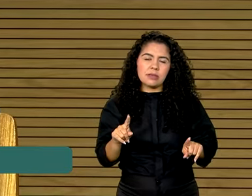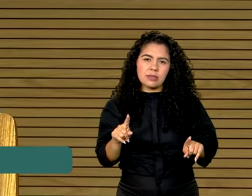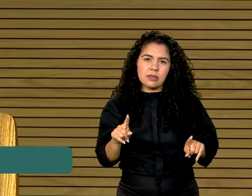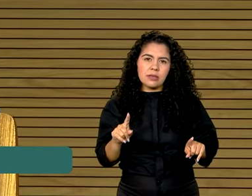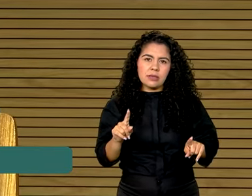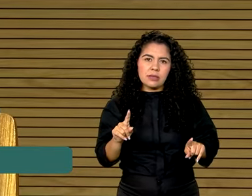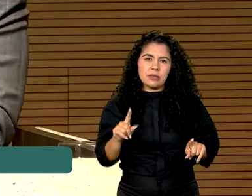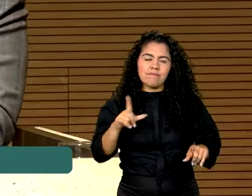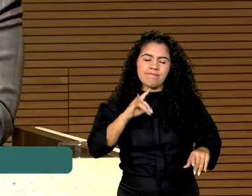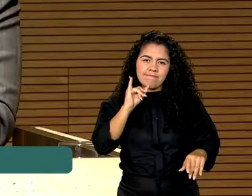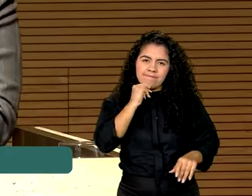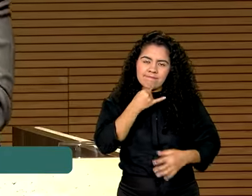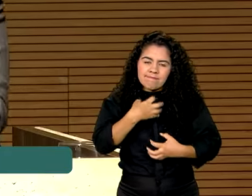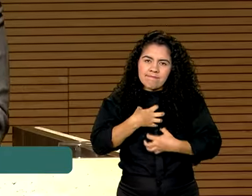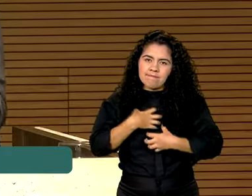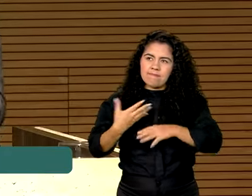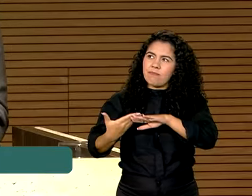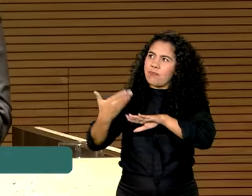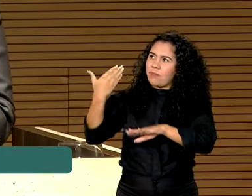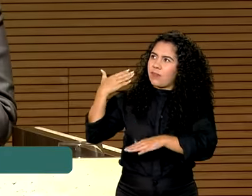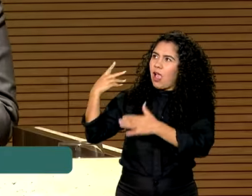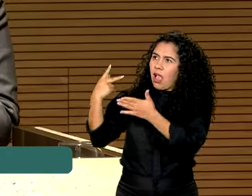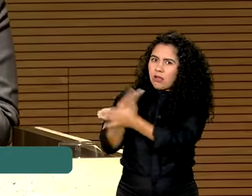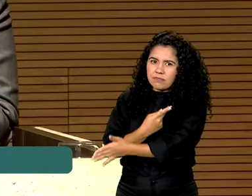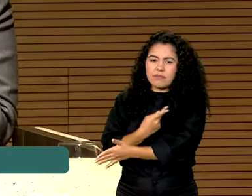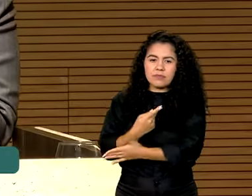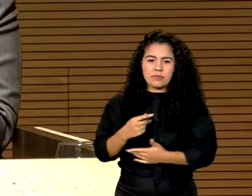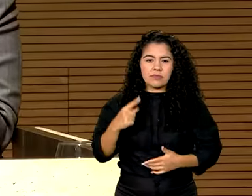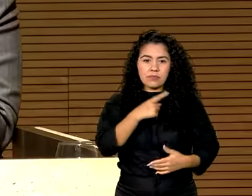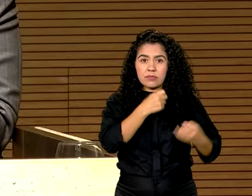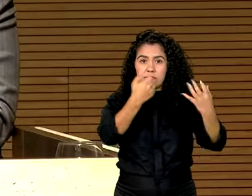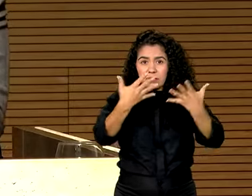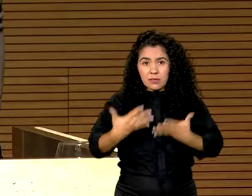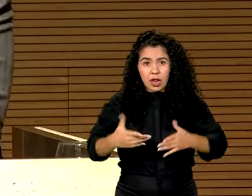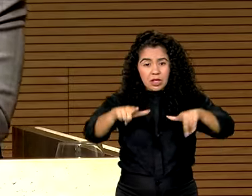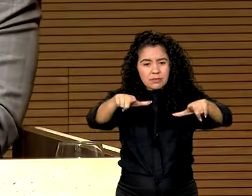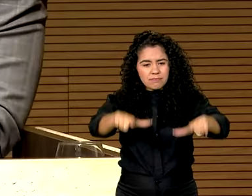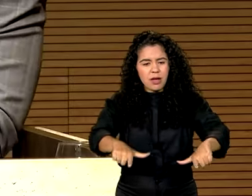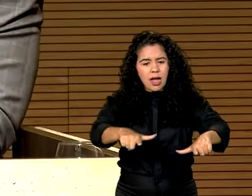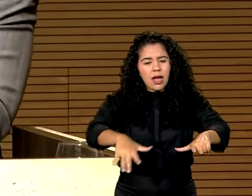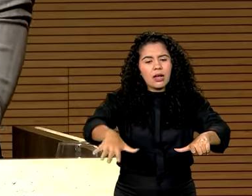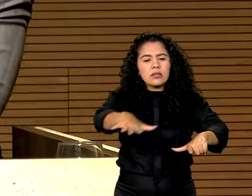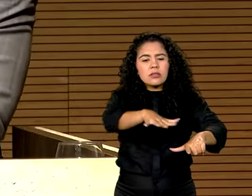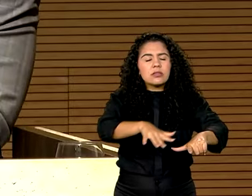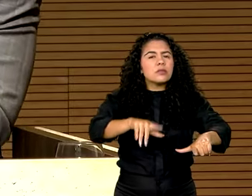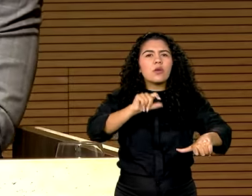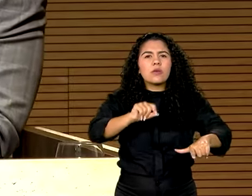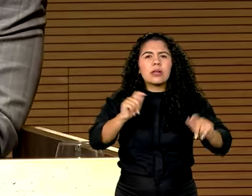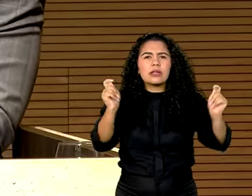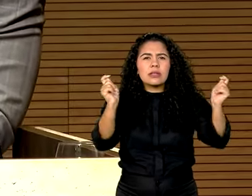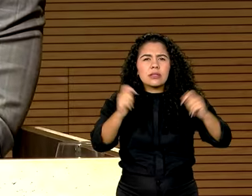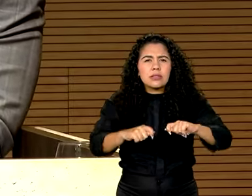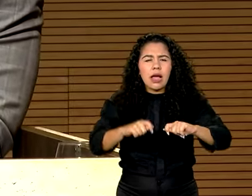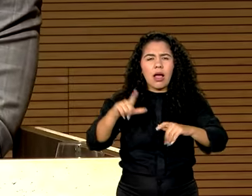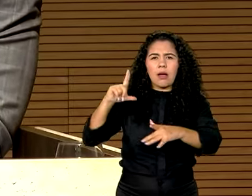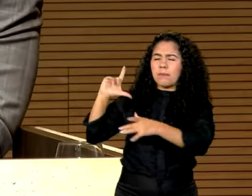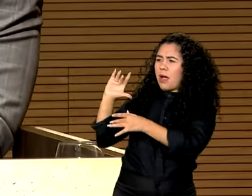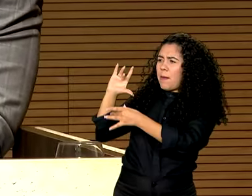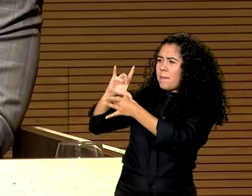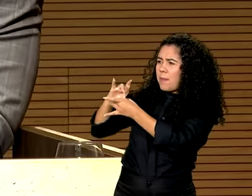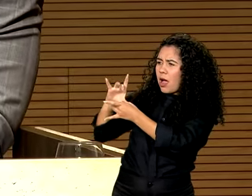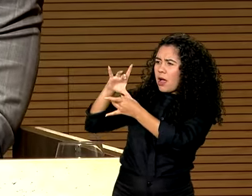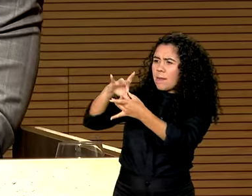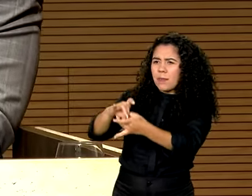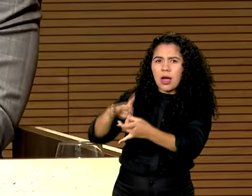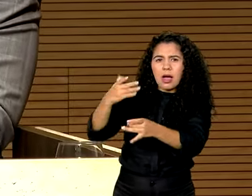triste passado. A memória é a criação desse espaço em que a gente pode entrelaçar passado, presente e futuro.